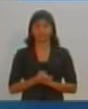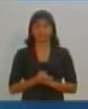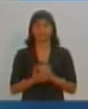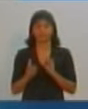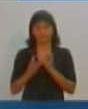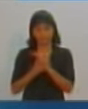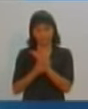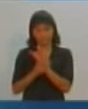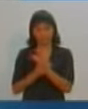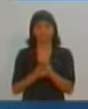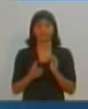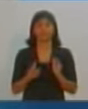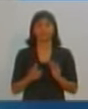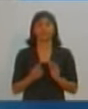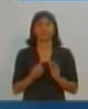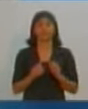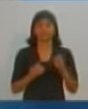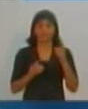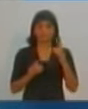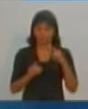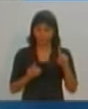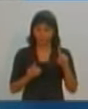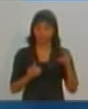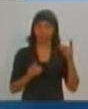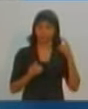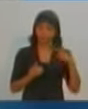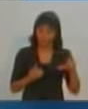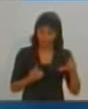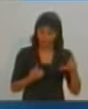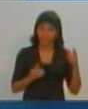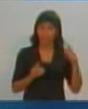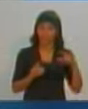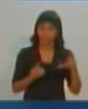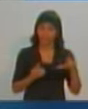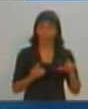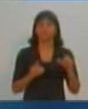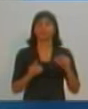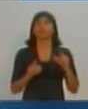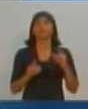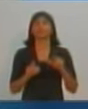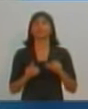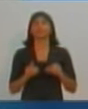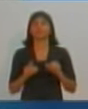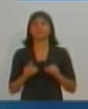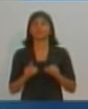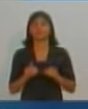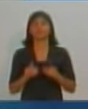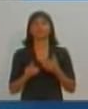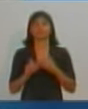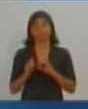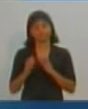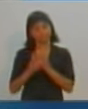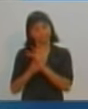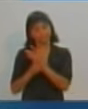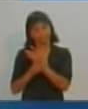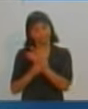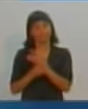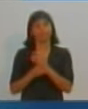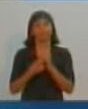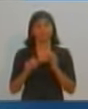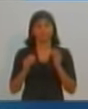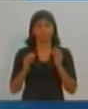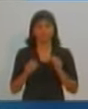prudente. E, repito, toda forma de manifestação cultural na presidente prudente do PSOL 50